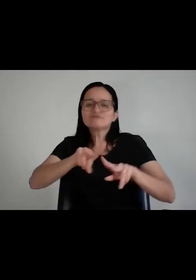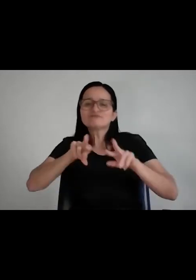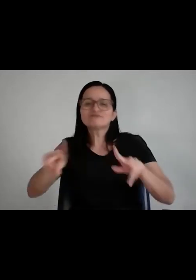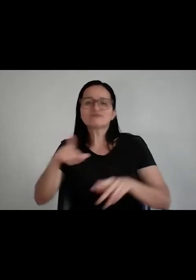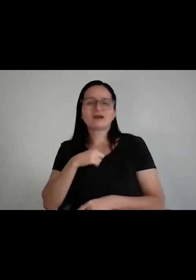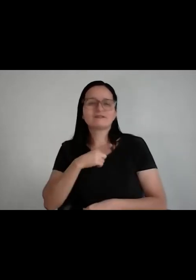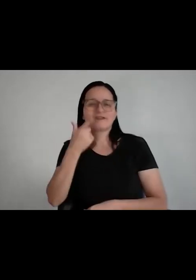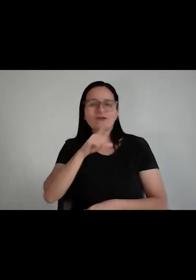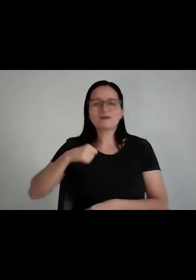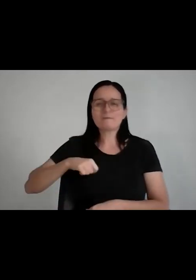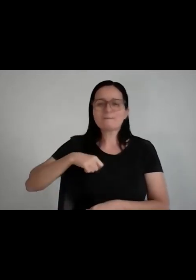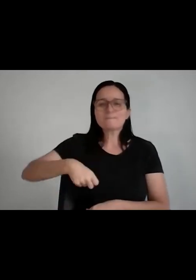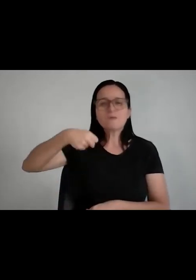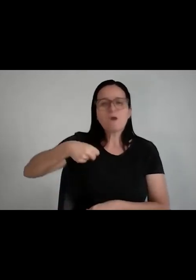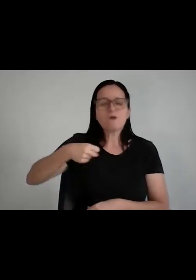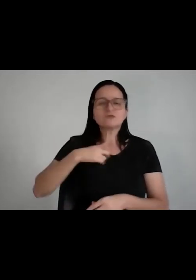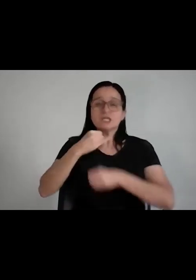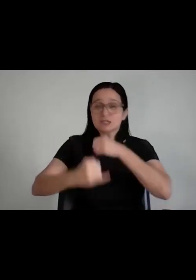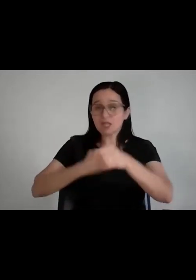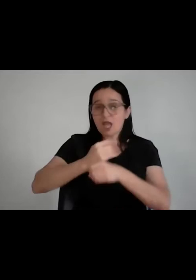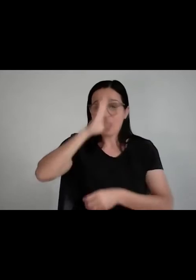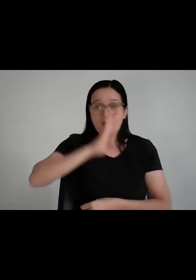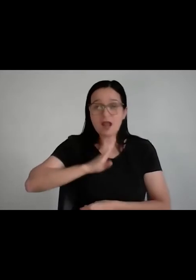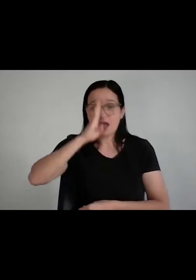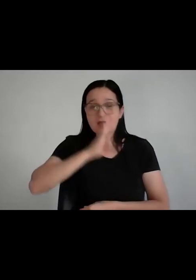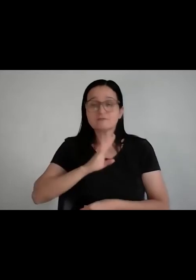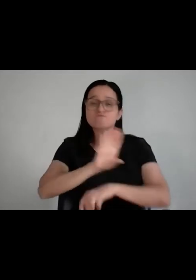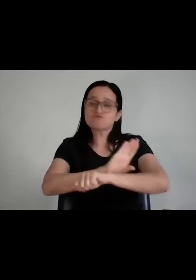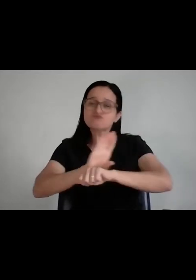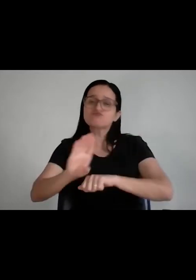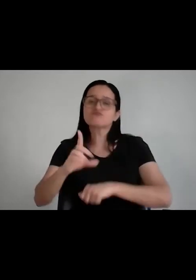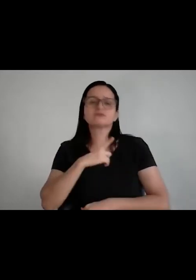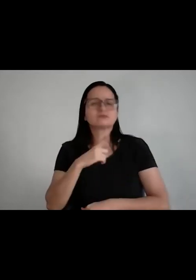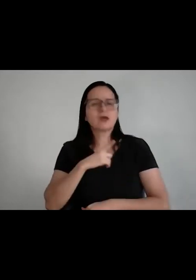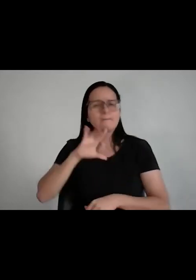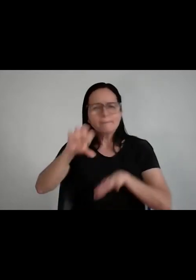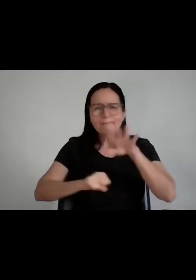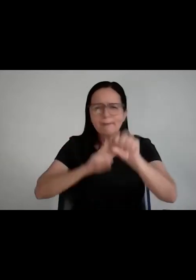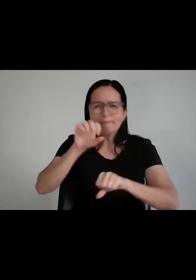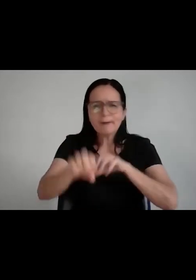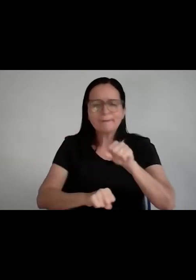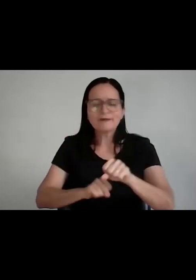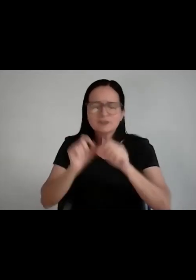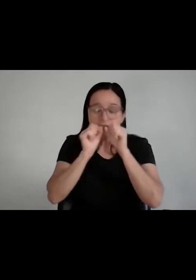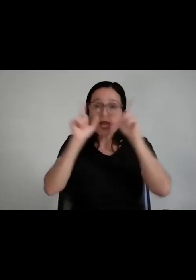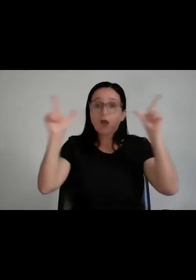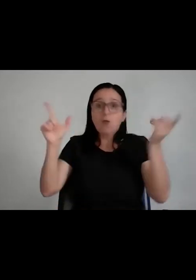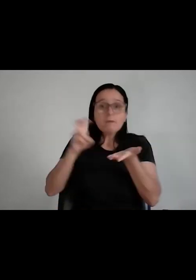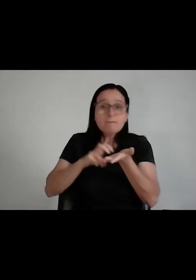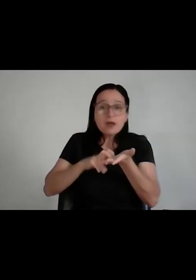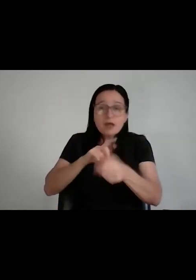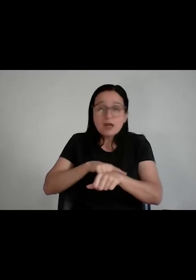gratuito. Então, hoje, se eu fosse vocês, eu acordava todo dia às 7 horas da manhã e dormia às 7 da... às meia-noite